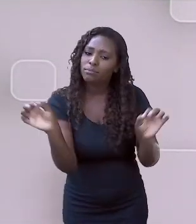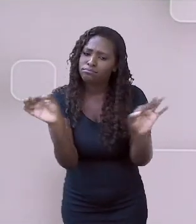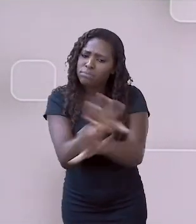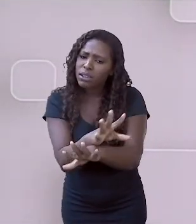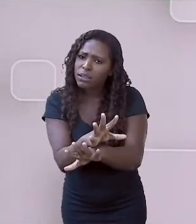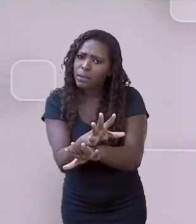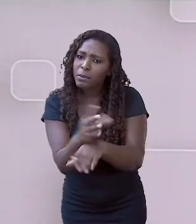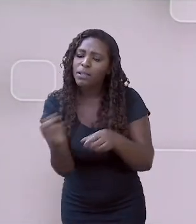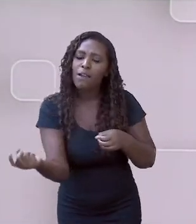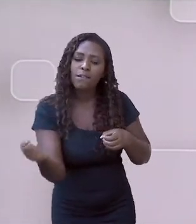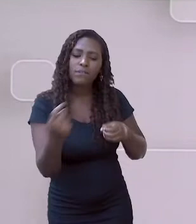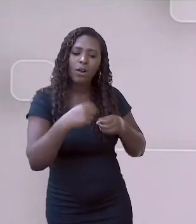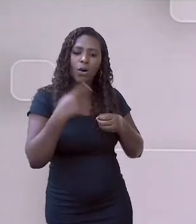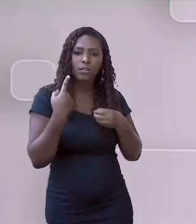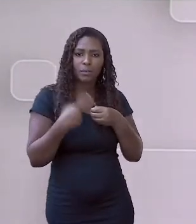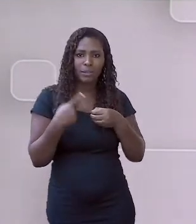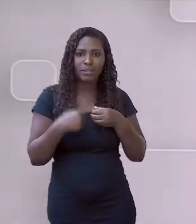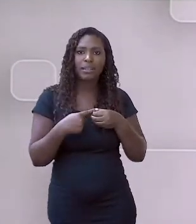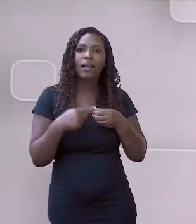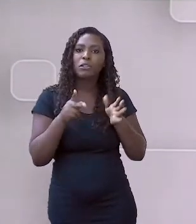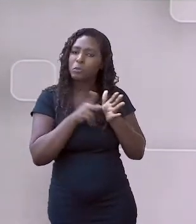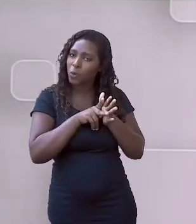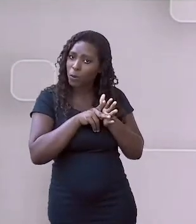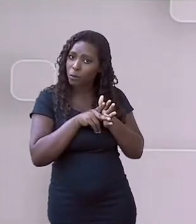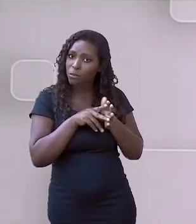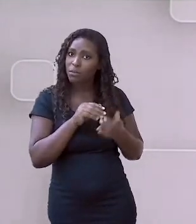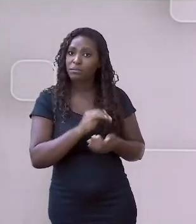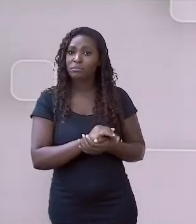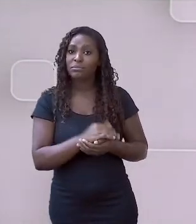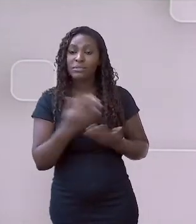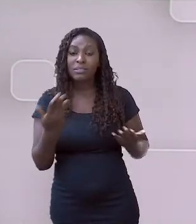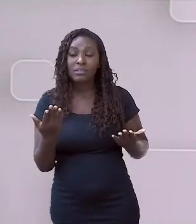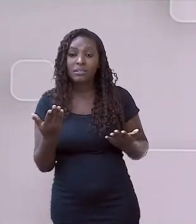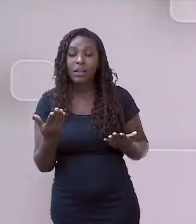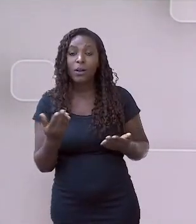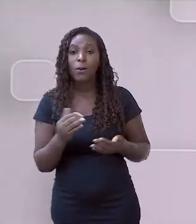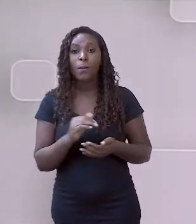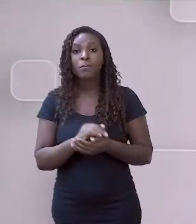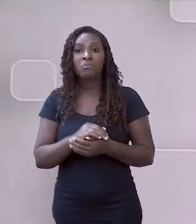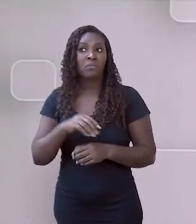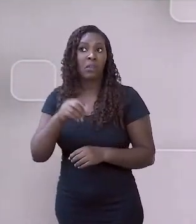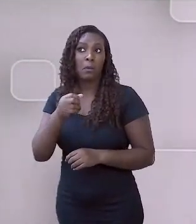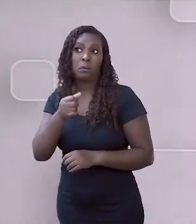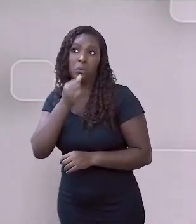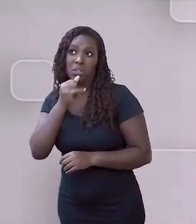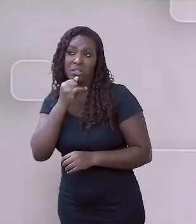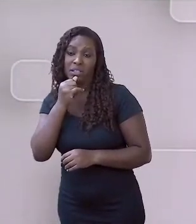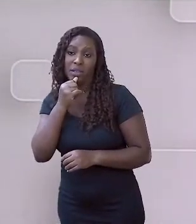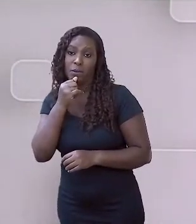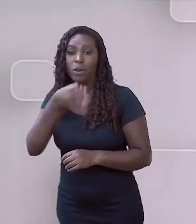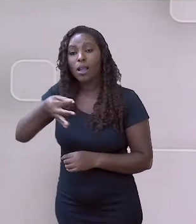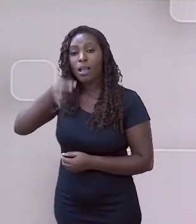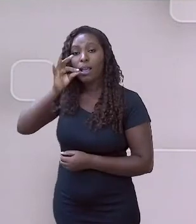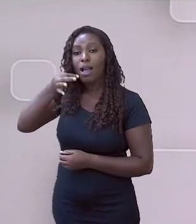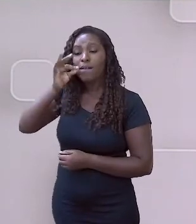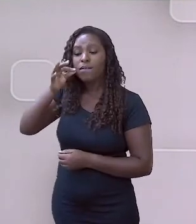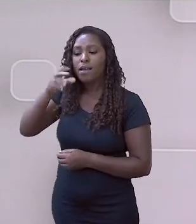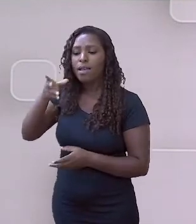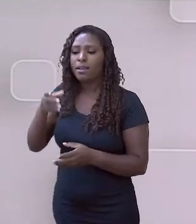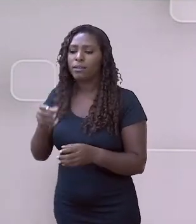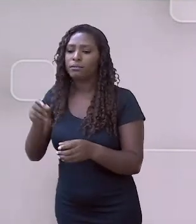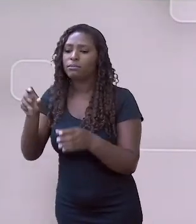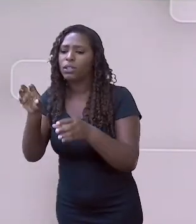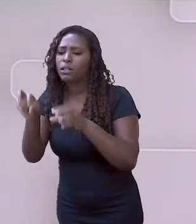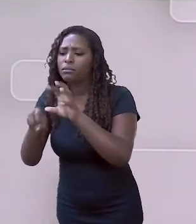Então, sazonal quer dizer por um período específico e sempre naquele período.